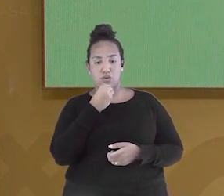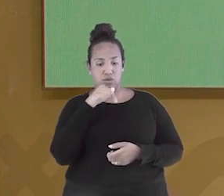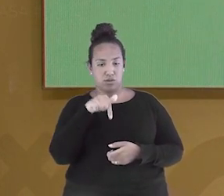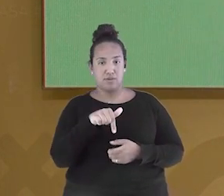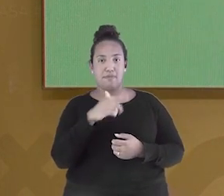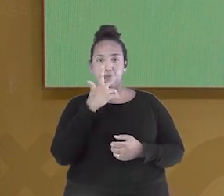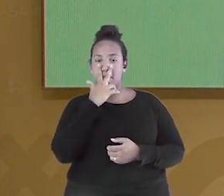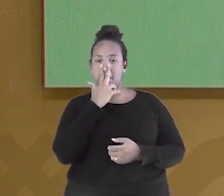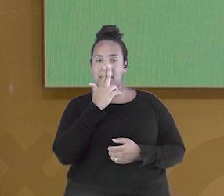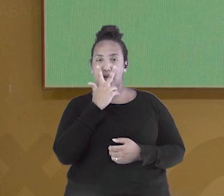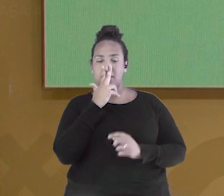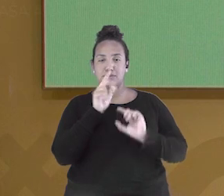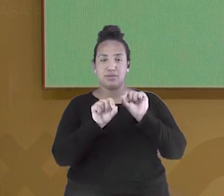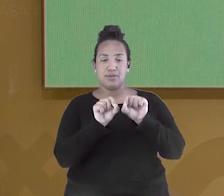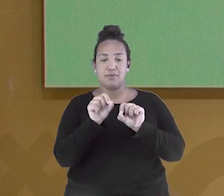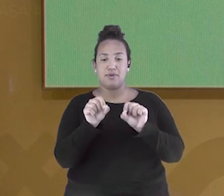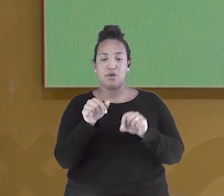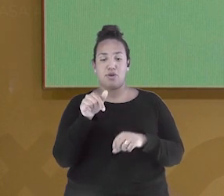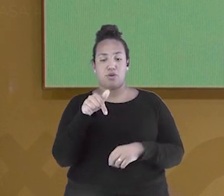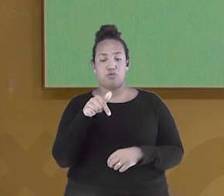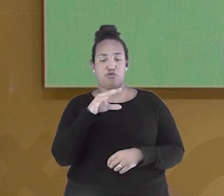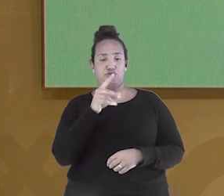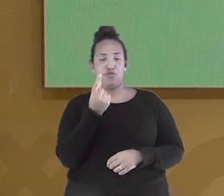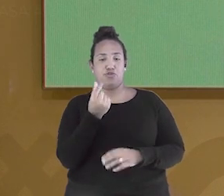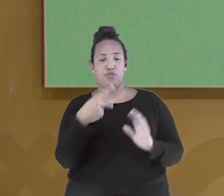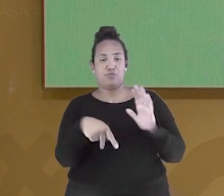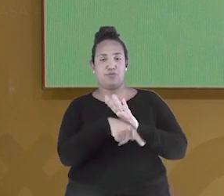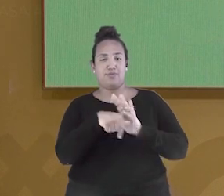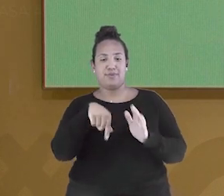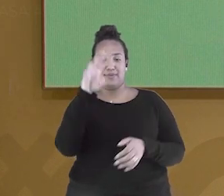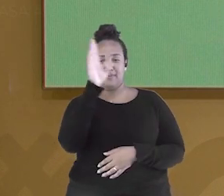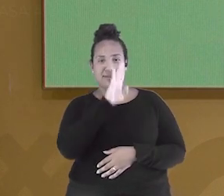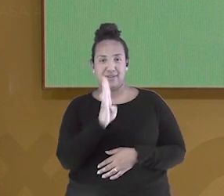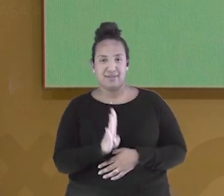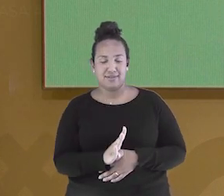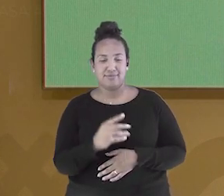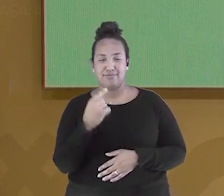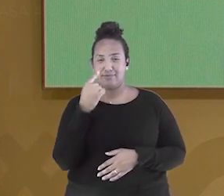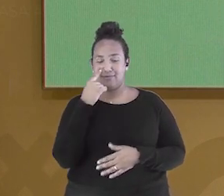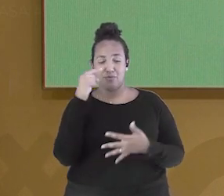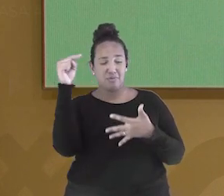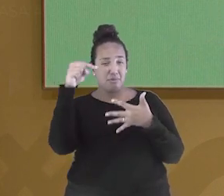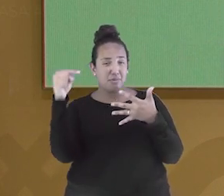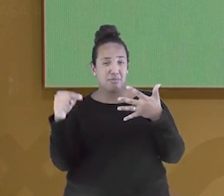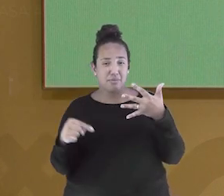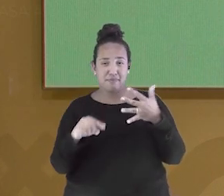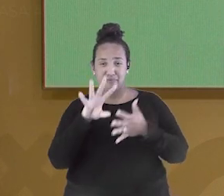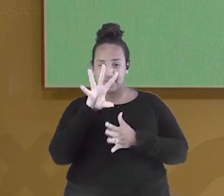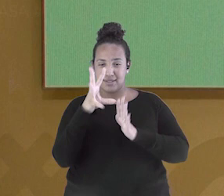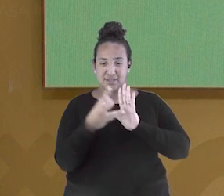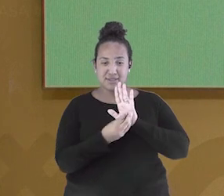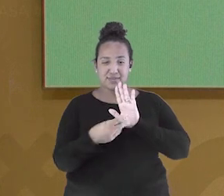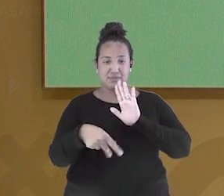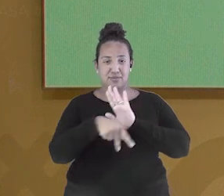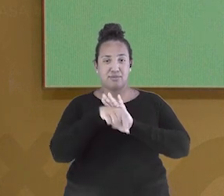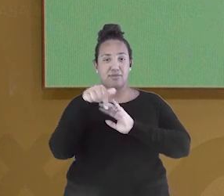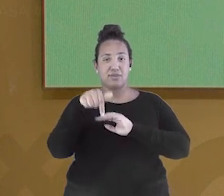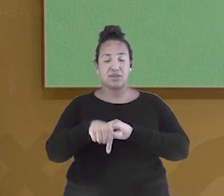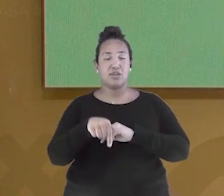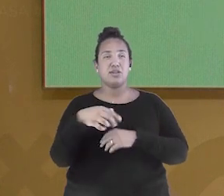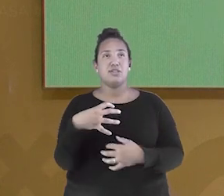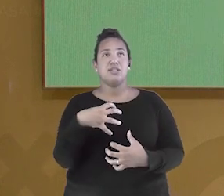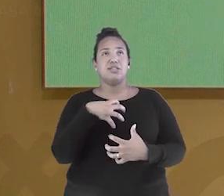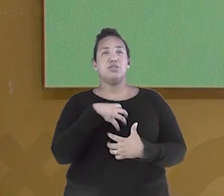públicos brasileiros. Todos esses símbolos ajudaram a construir no imaginário brasileiro a sensação republicana e um